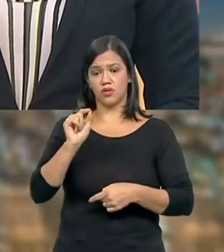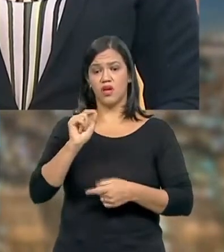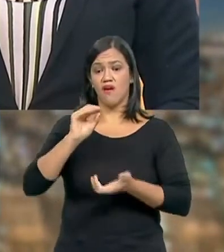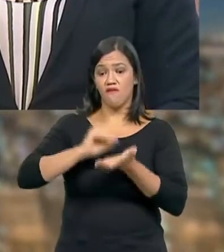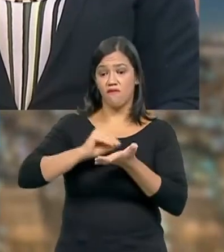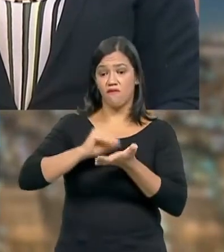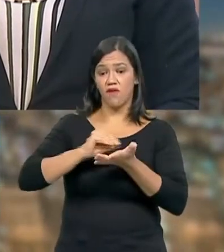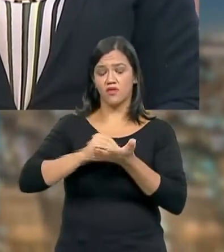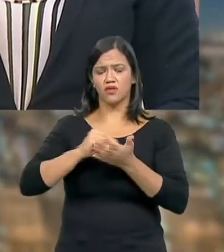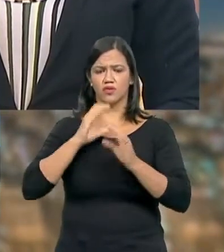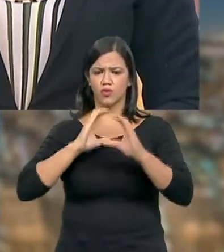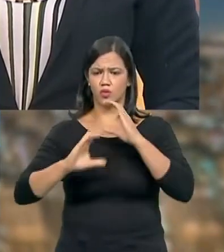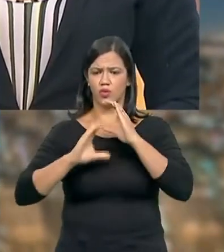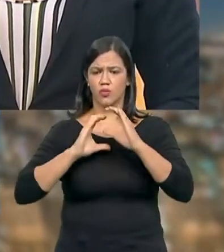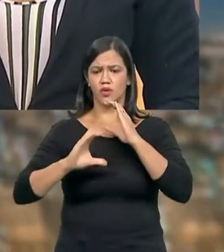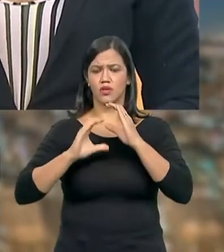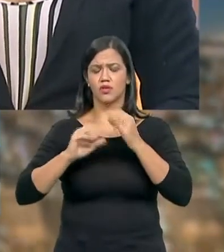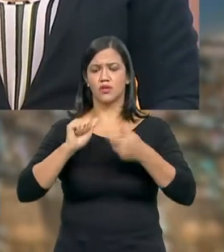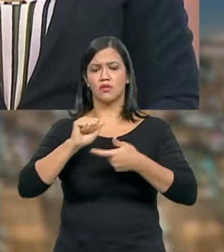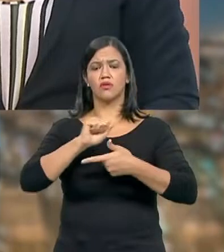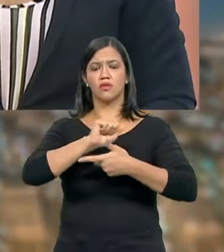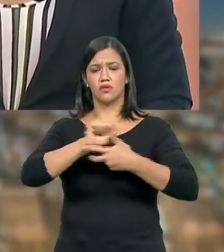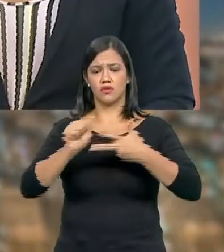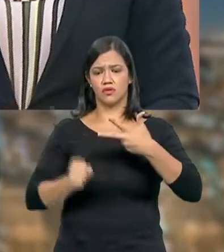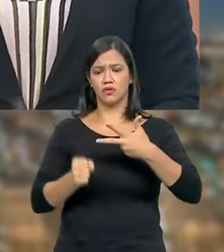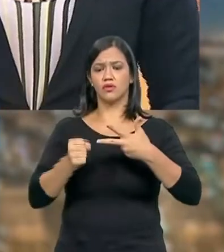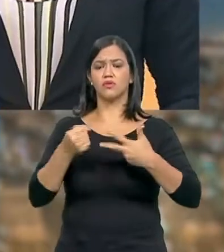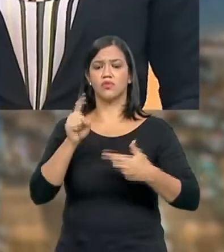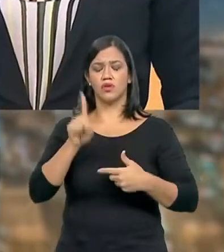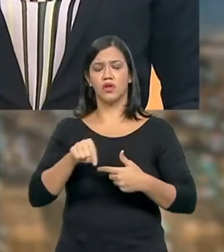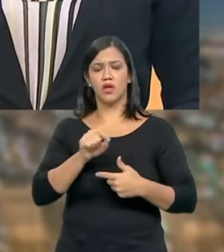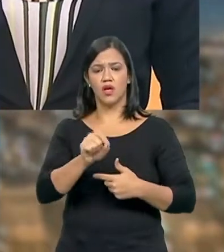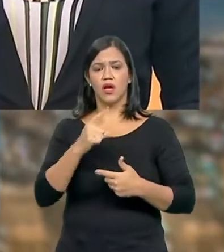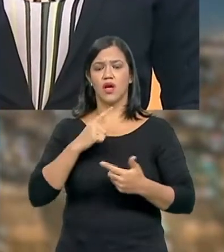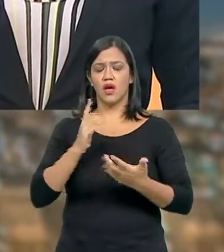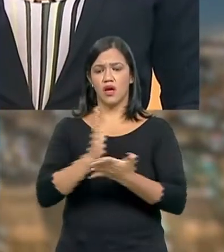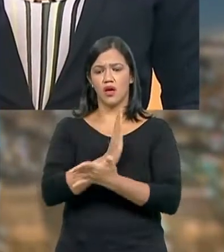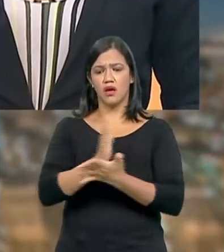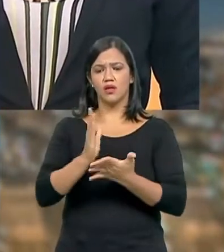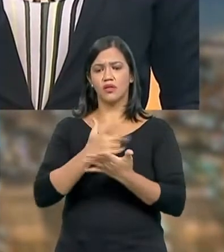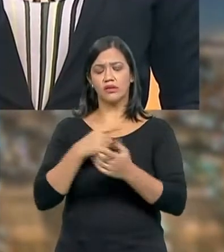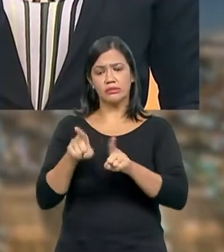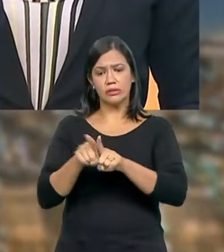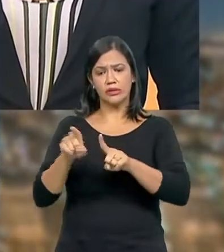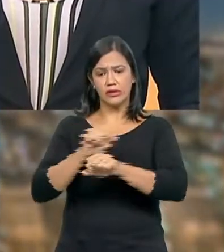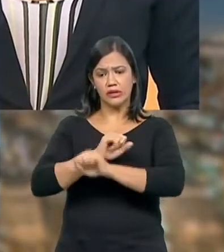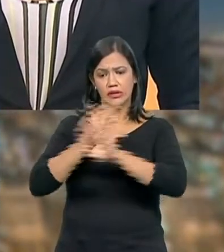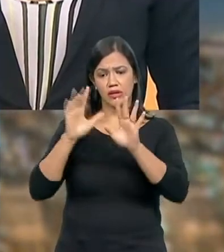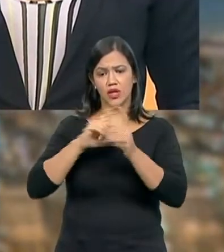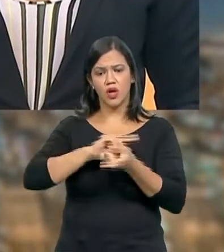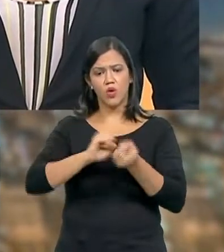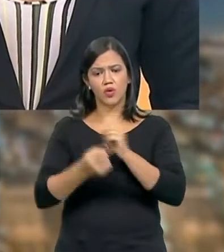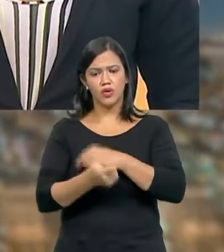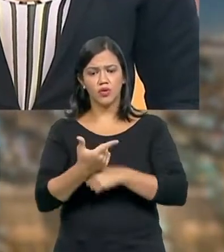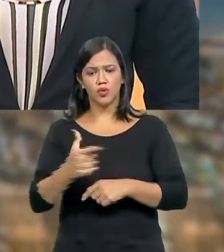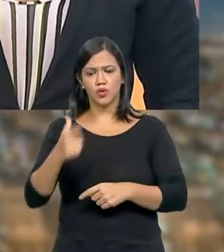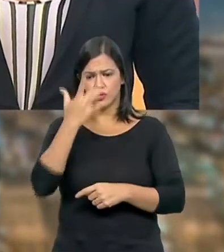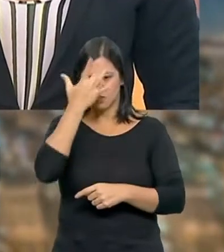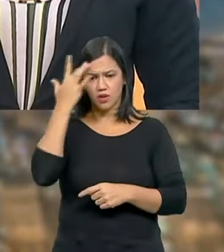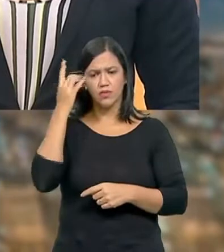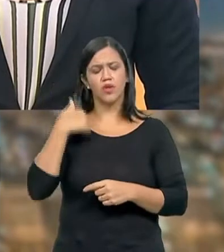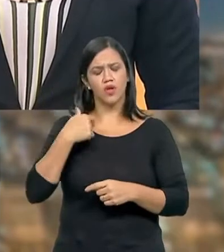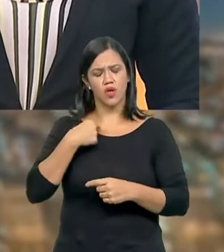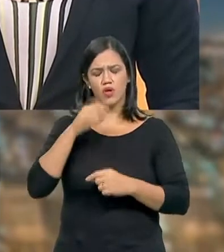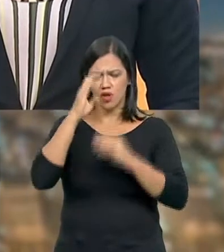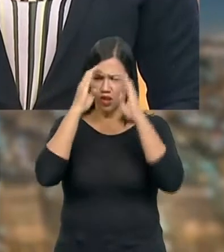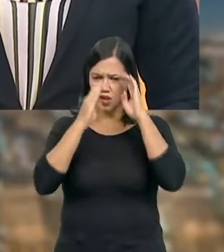comunicação que faltou entre os três poderes. Muita gente... E deixar claro que, ao contrário de muitos pensamentos e o respeito a todos eles,